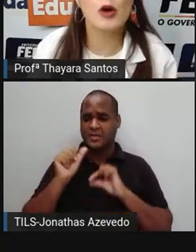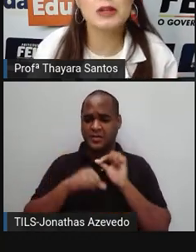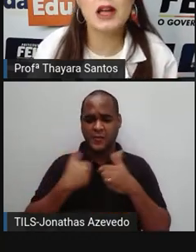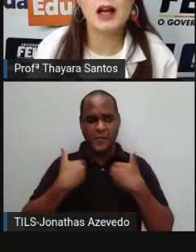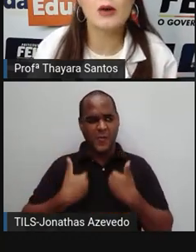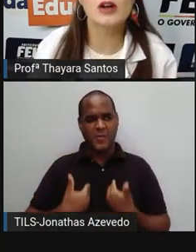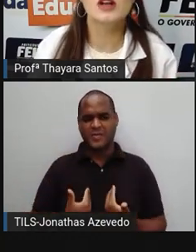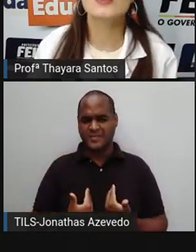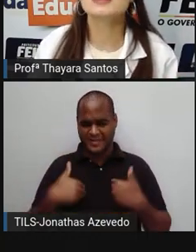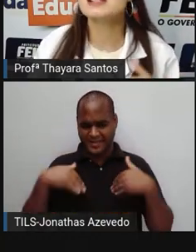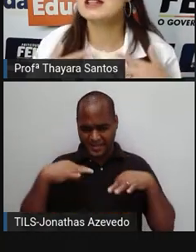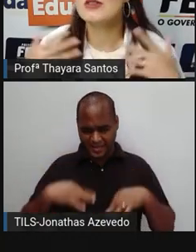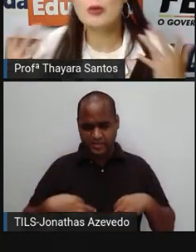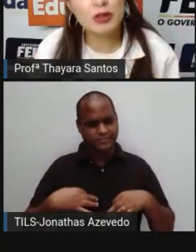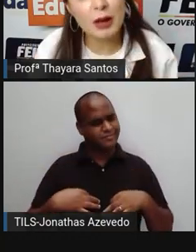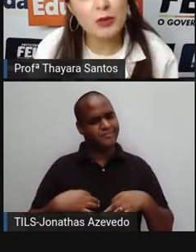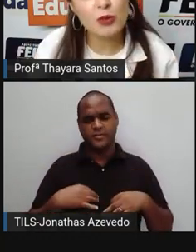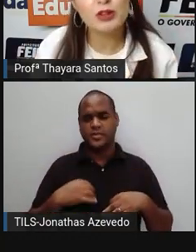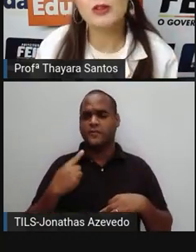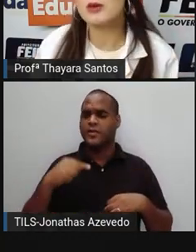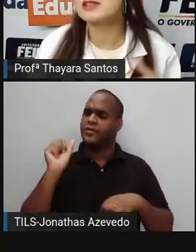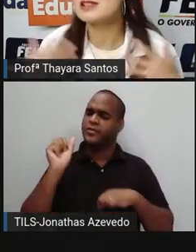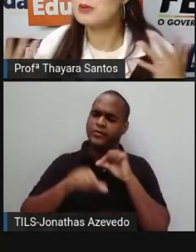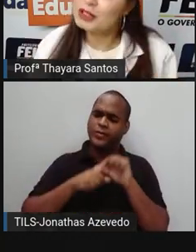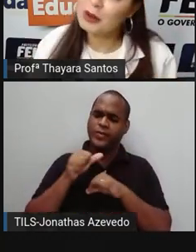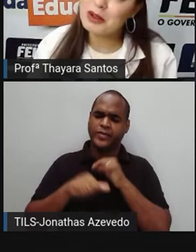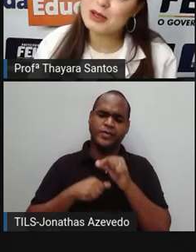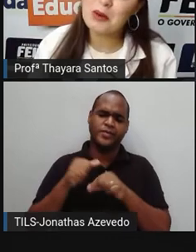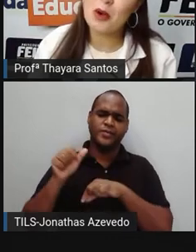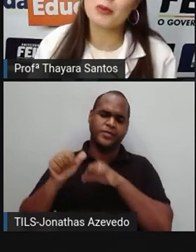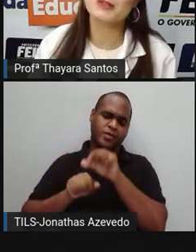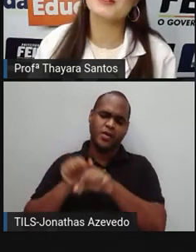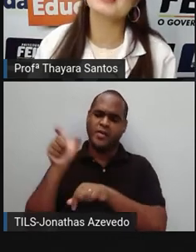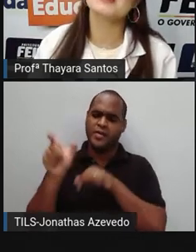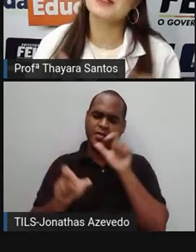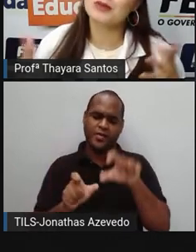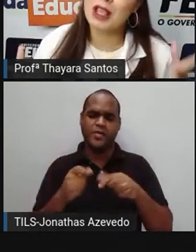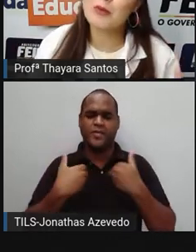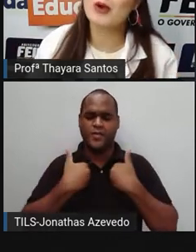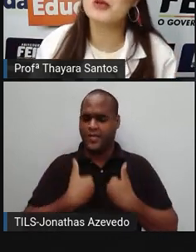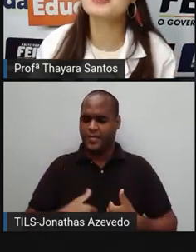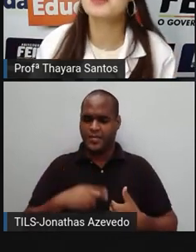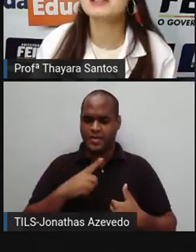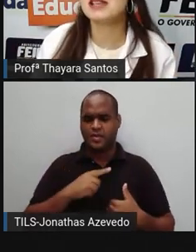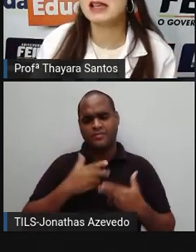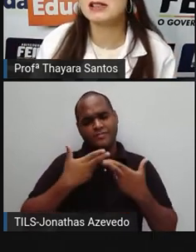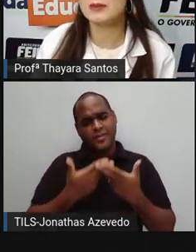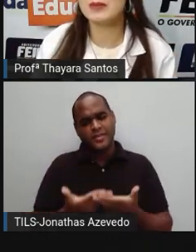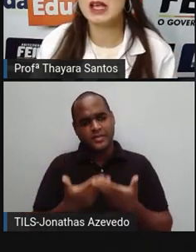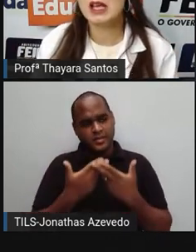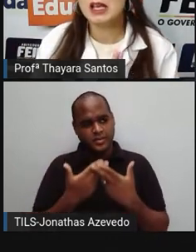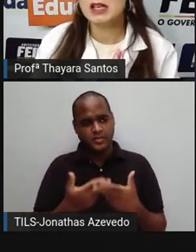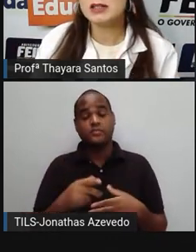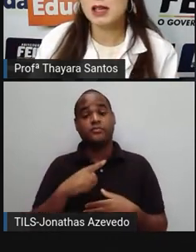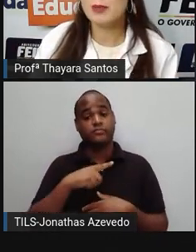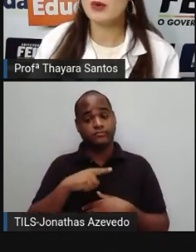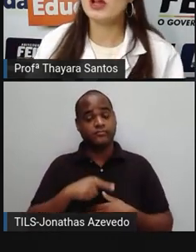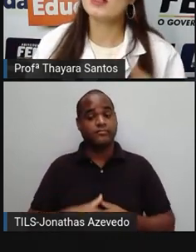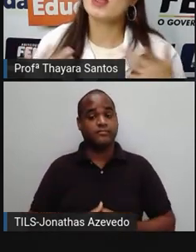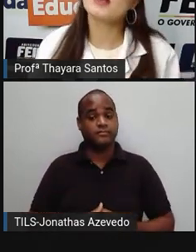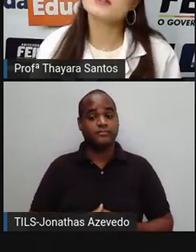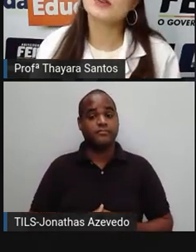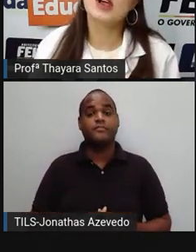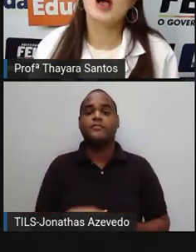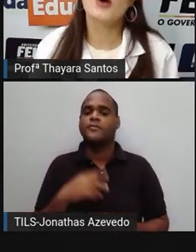está naquela forma ideal. Vocês ainda vão mudar muito, vai acontecer muita coisa com o corpo de vocês. Então, tenha um pouquinho de paciência. E se